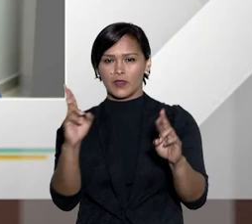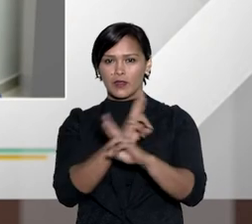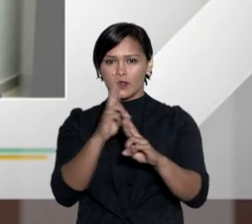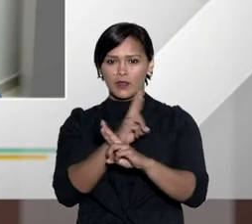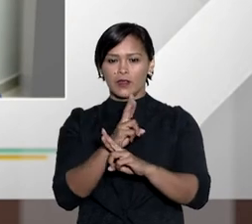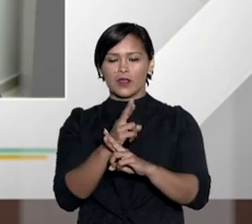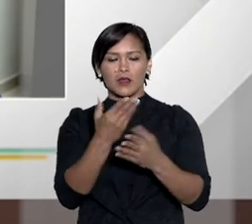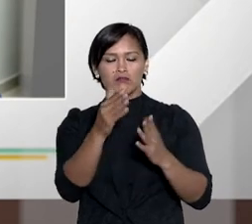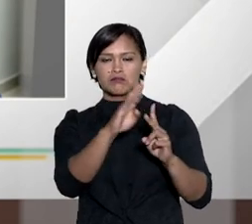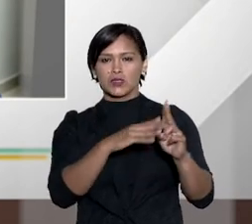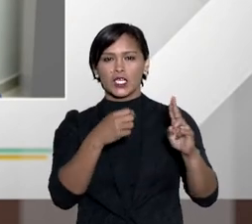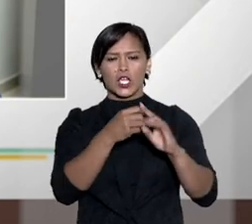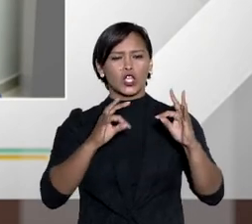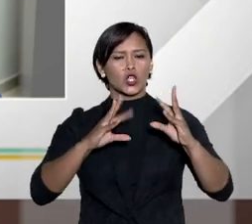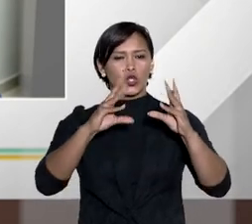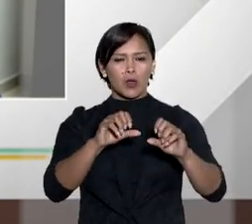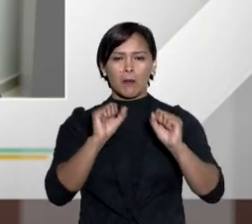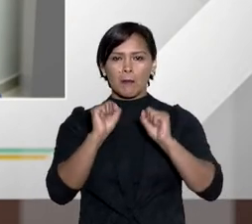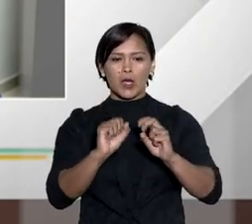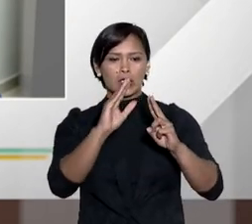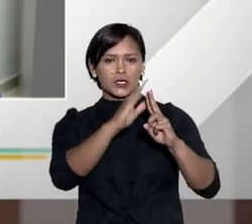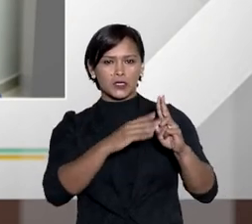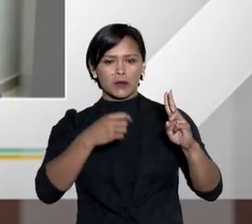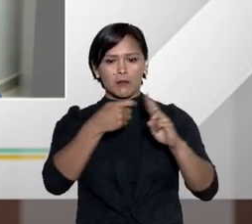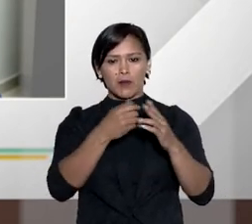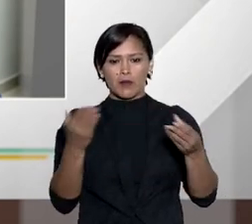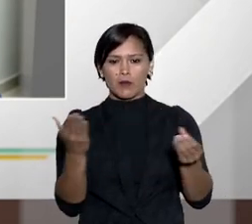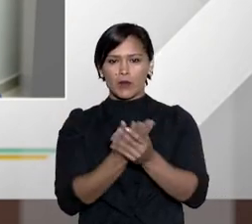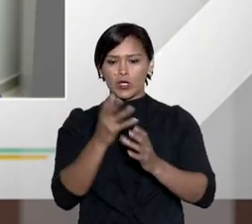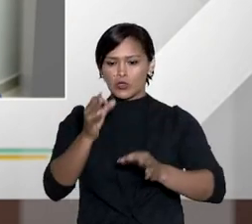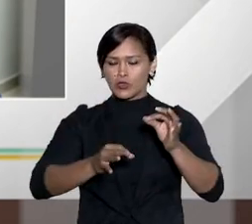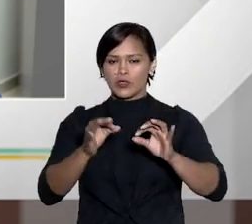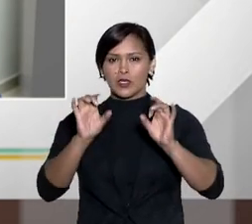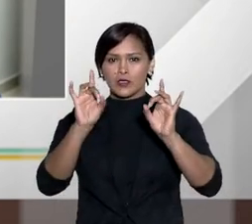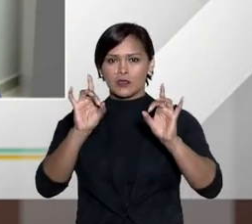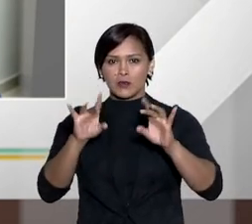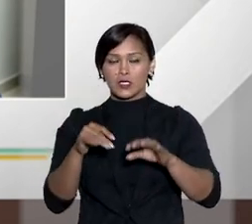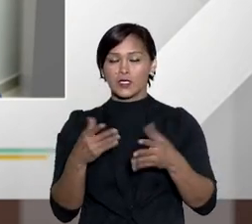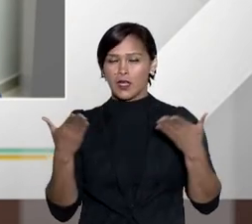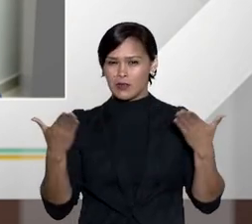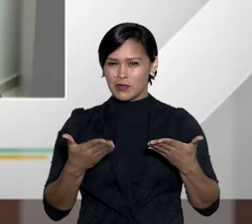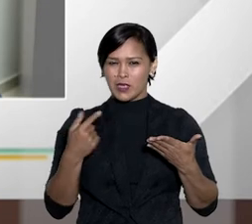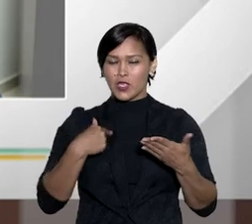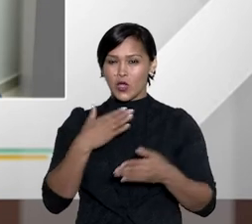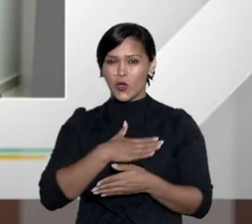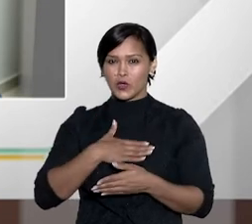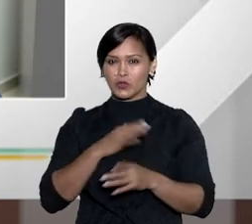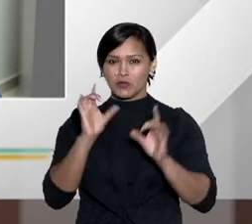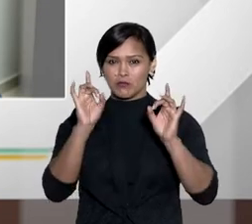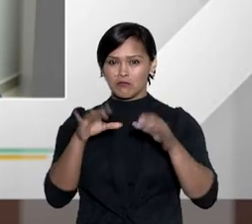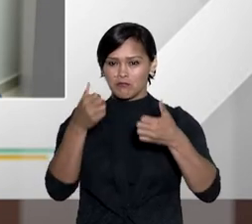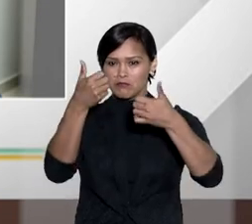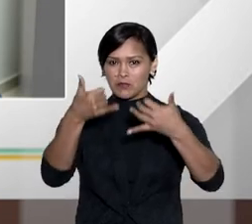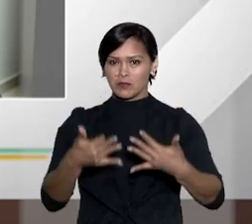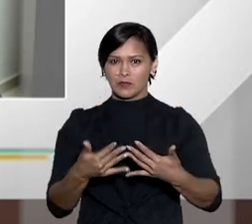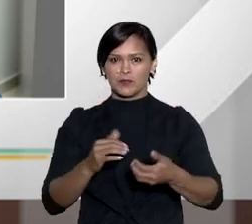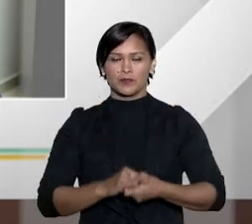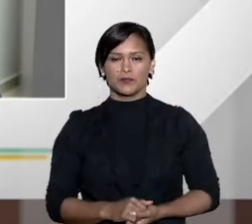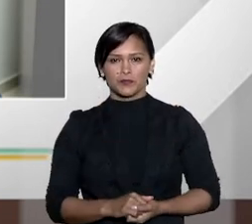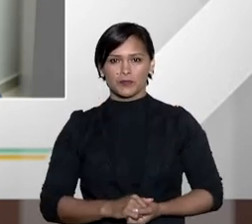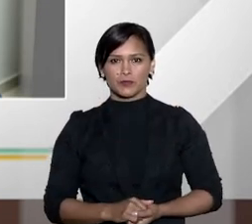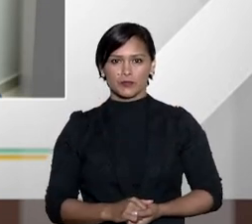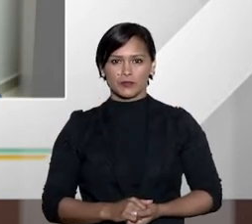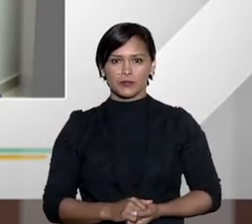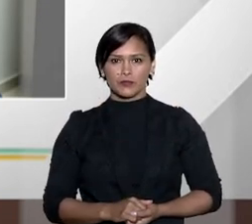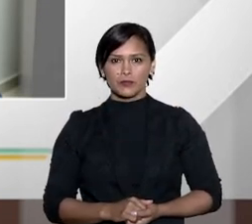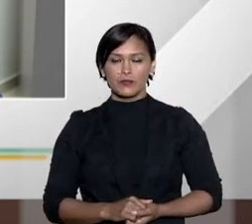doutor Alexandre e em relação às partes nem todo mundo pode ser parte em um processo nos juizados especiais correto?